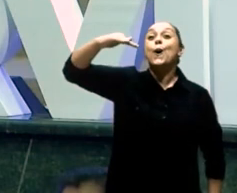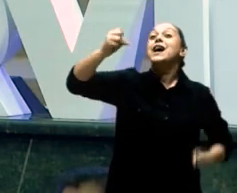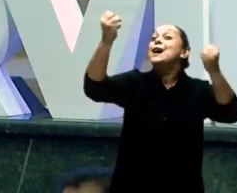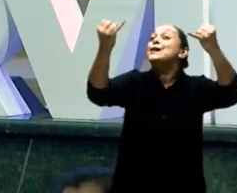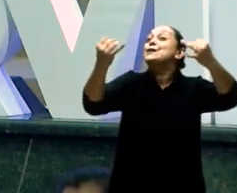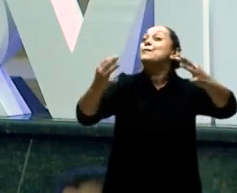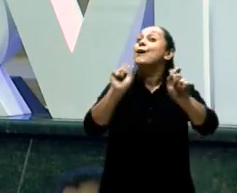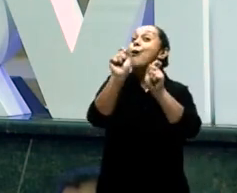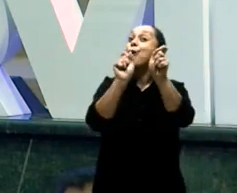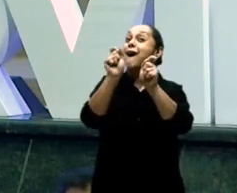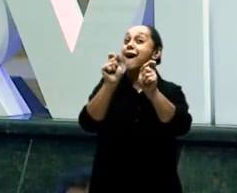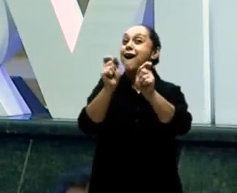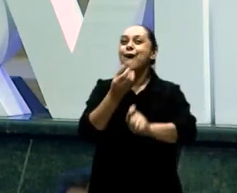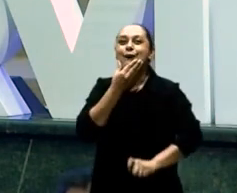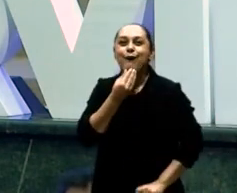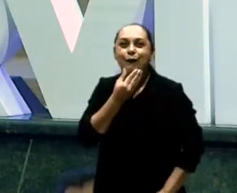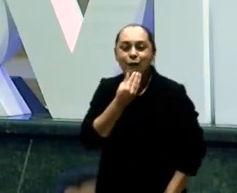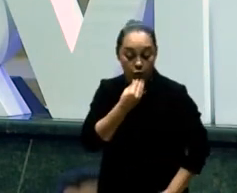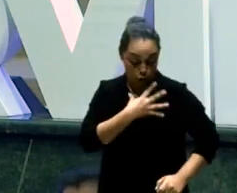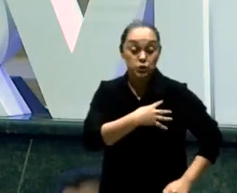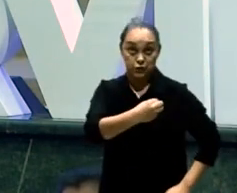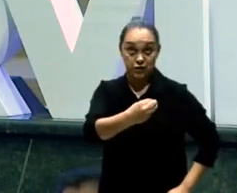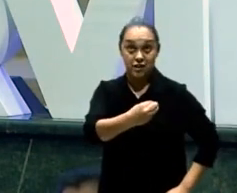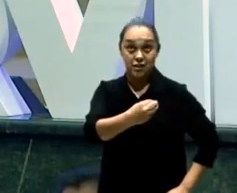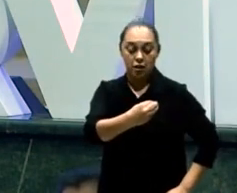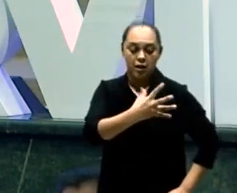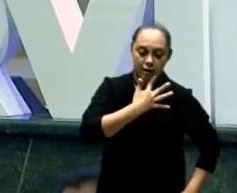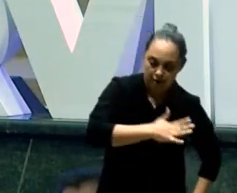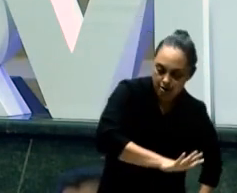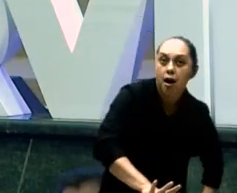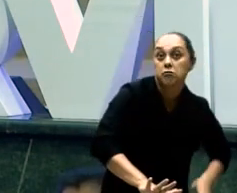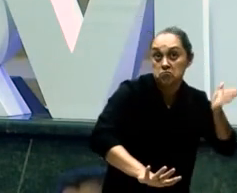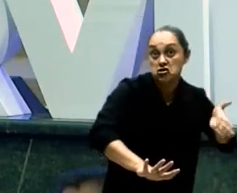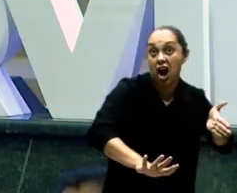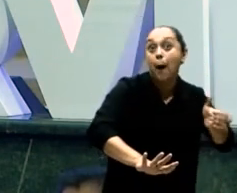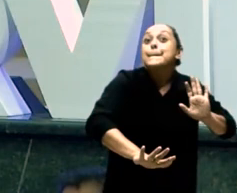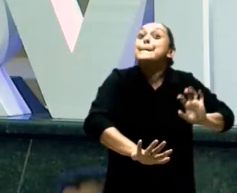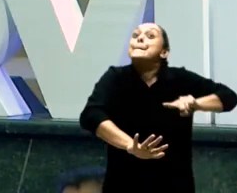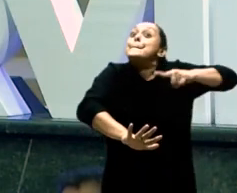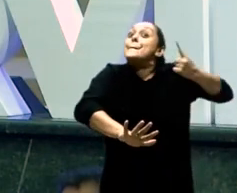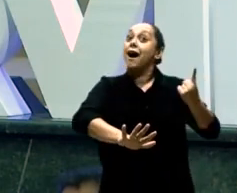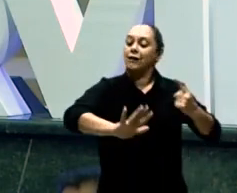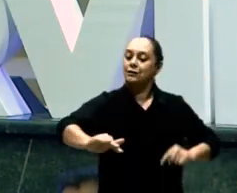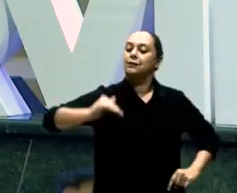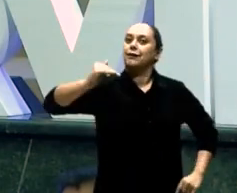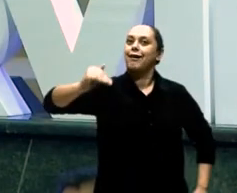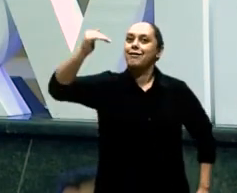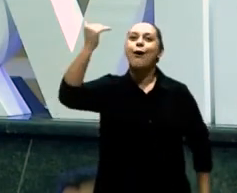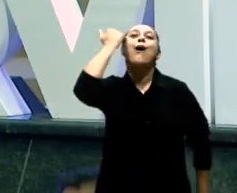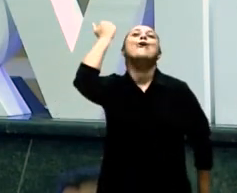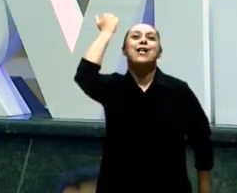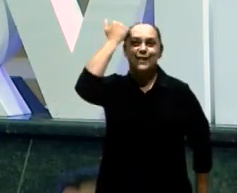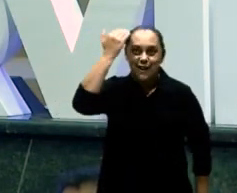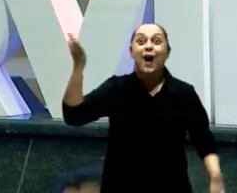Eles se tornaram Adolescentes E aqui Está o segredo De tudo Que